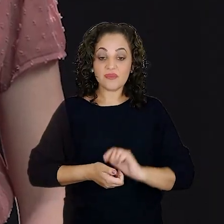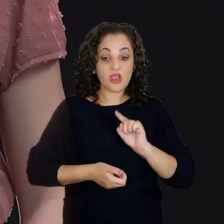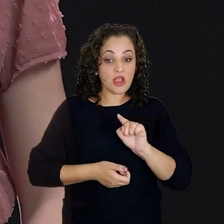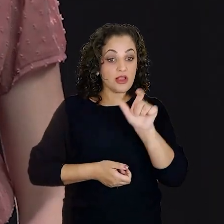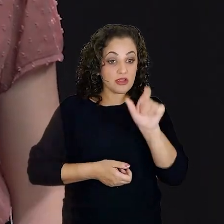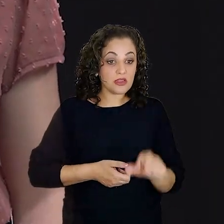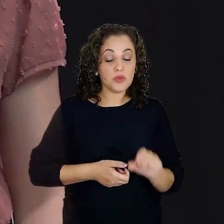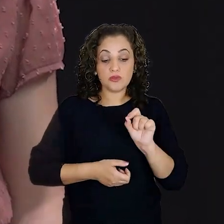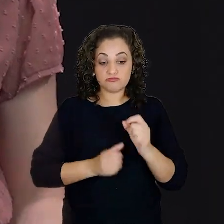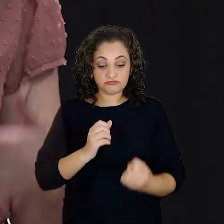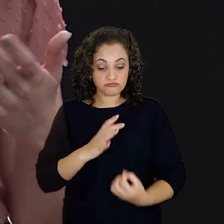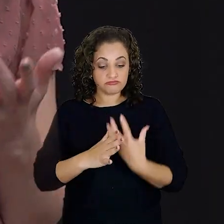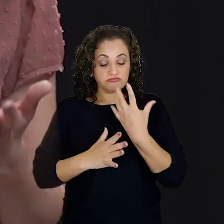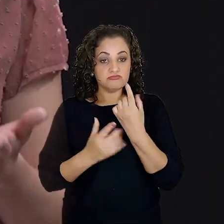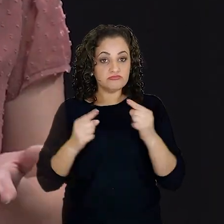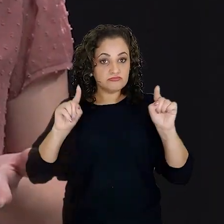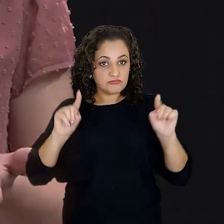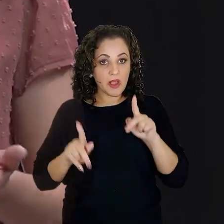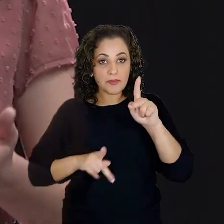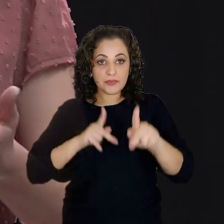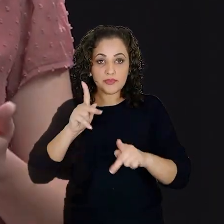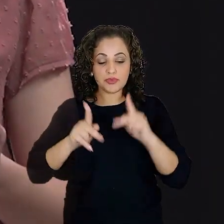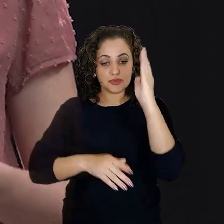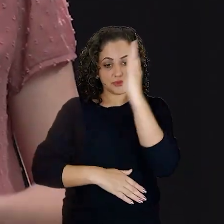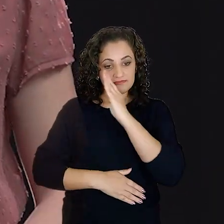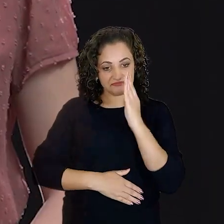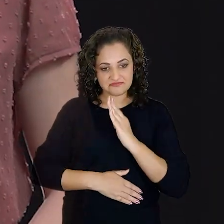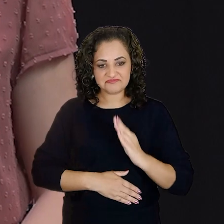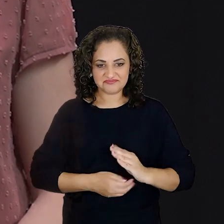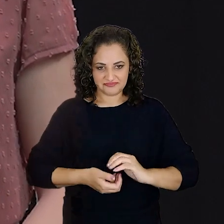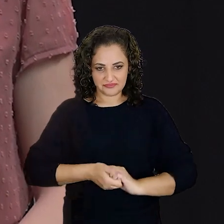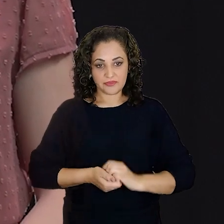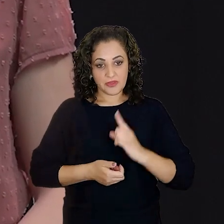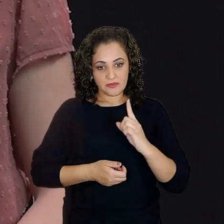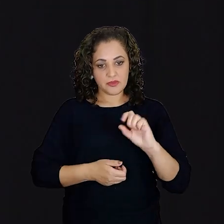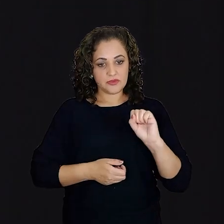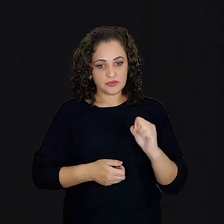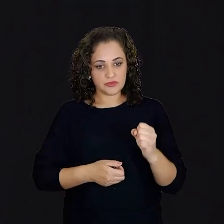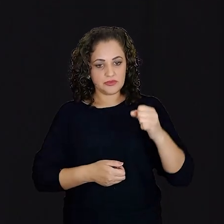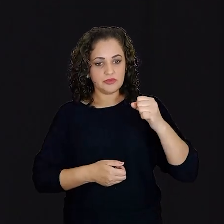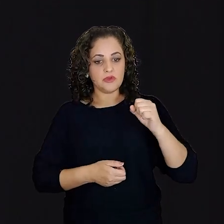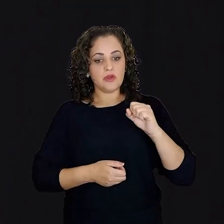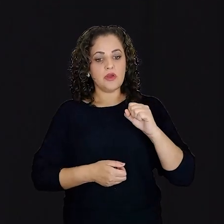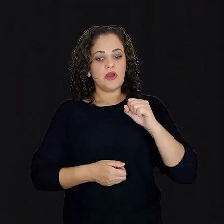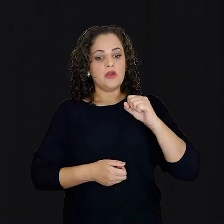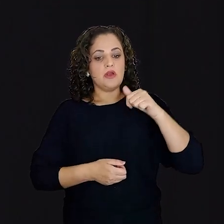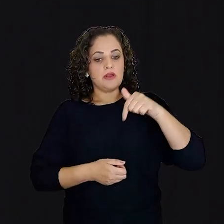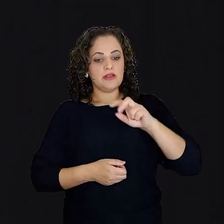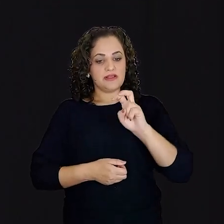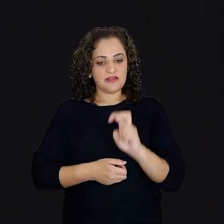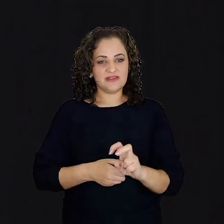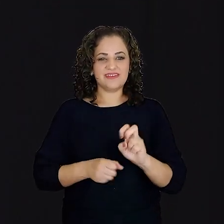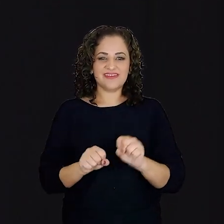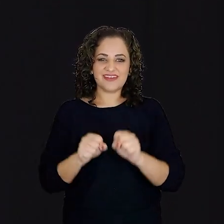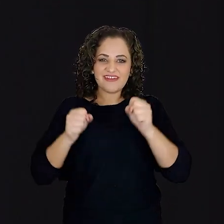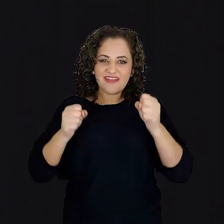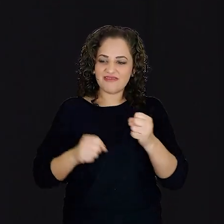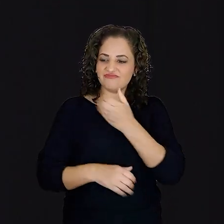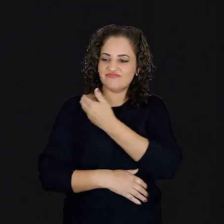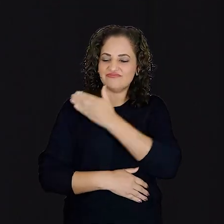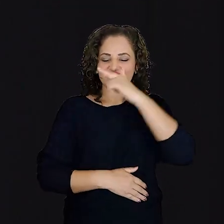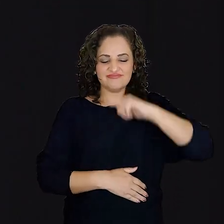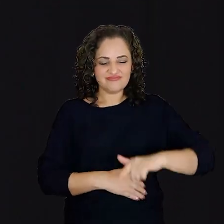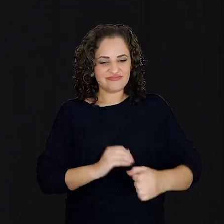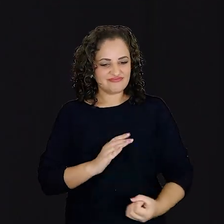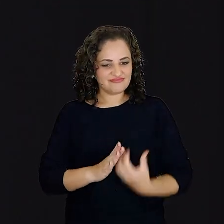Ela é considerada por muitos uma das fundadoras da música popular brasileira. Em 1885, quebra mais um